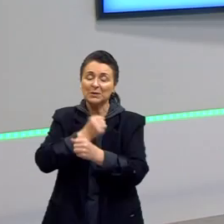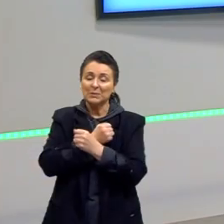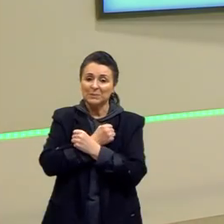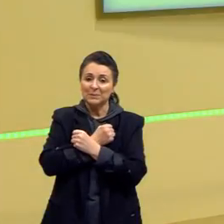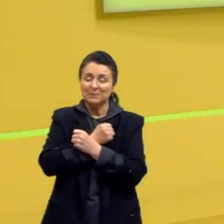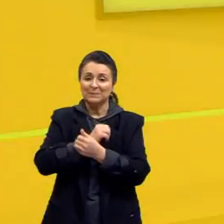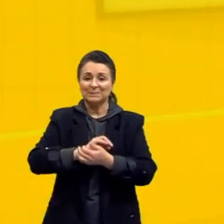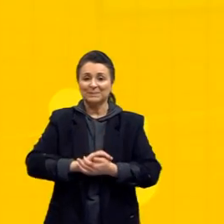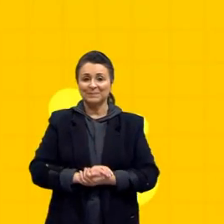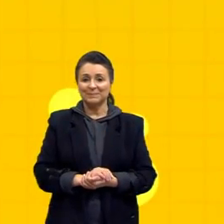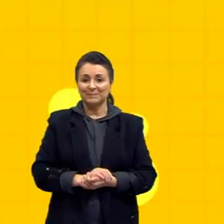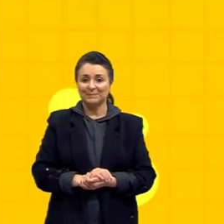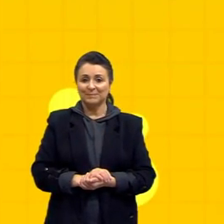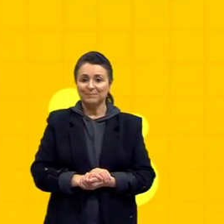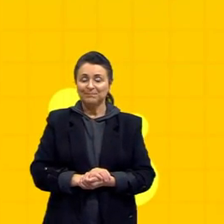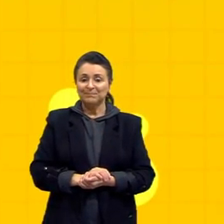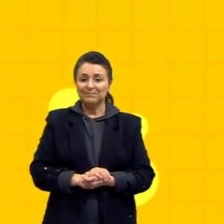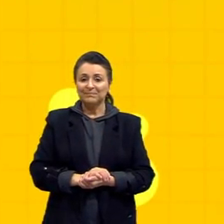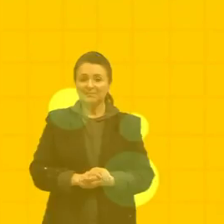e aí